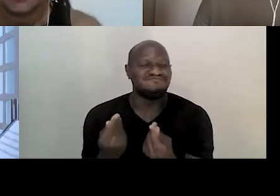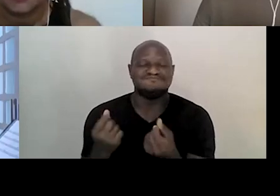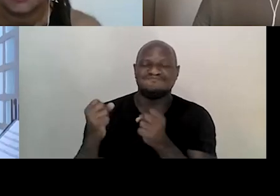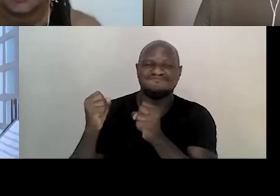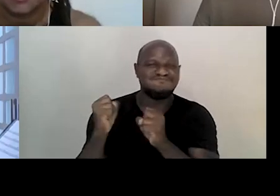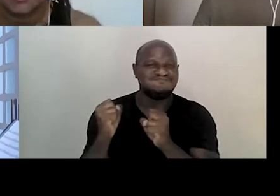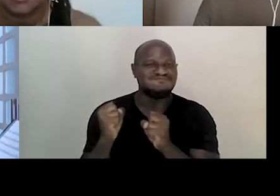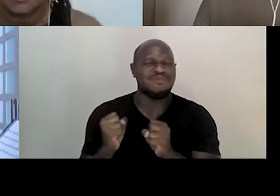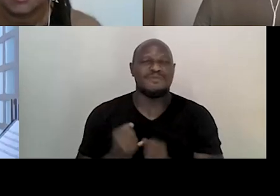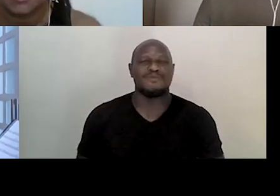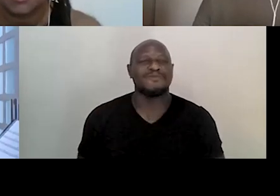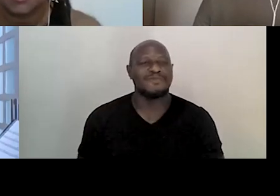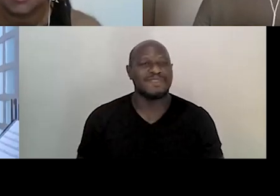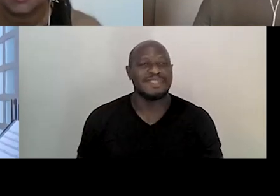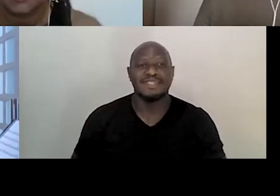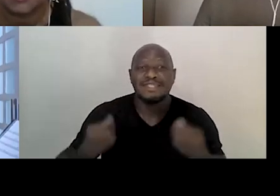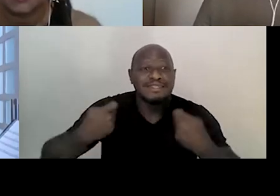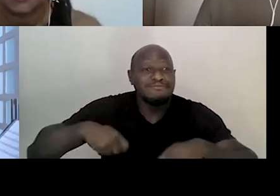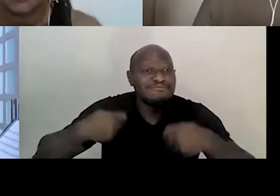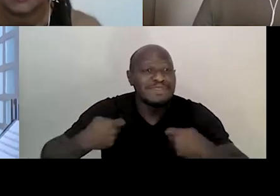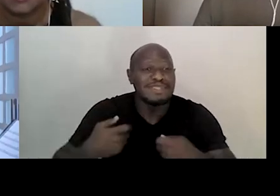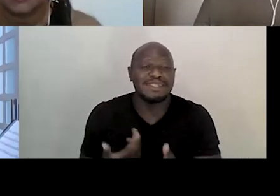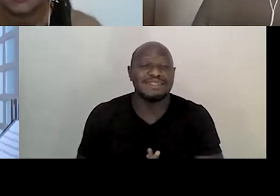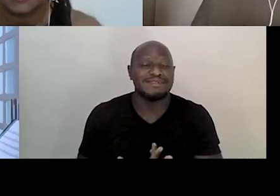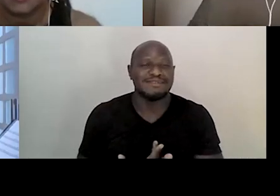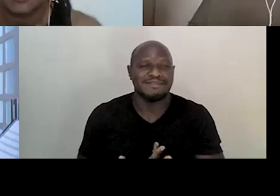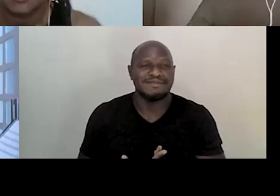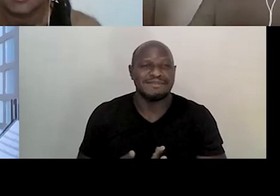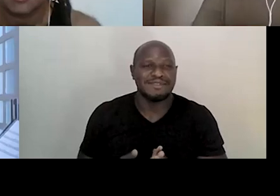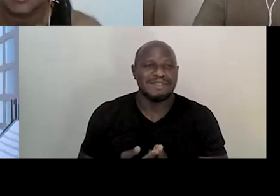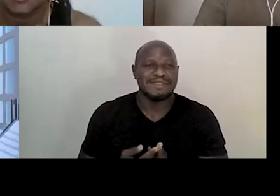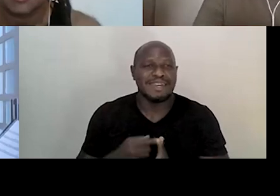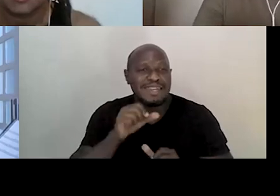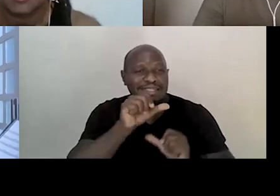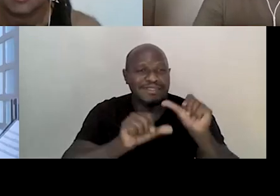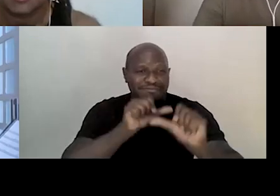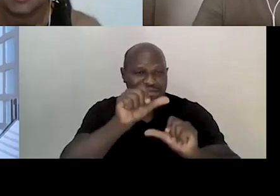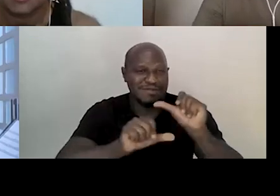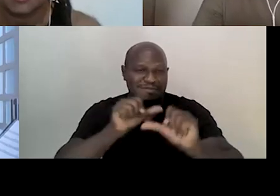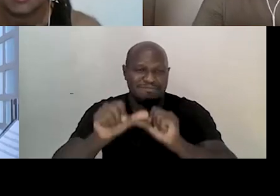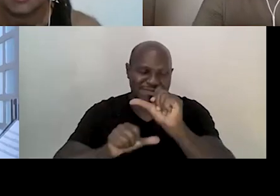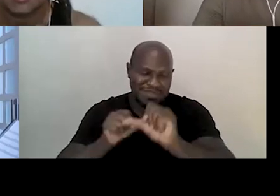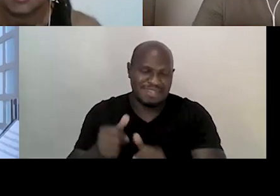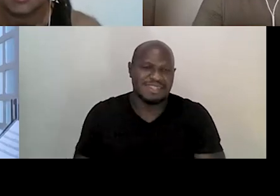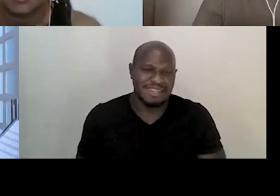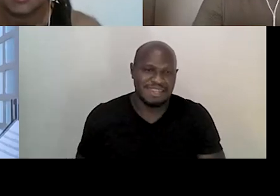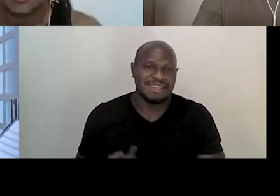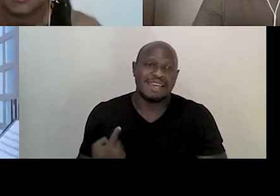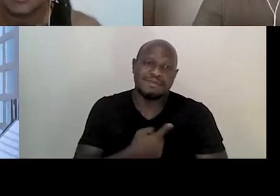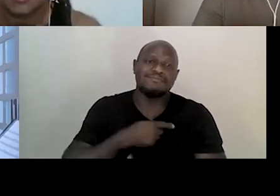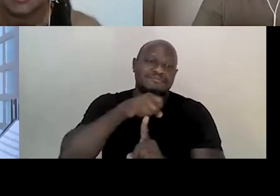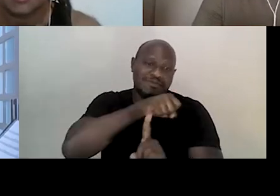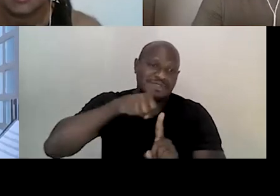e necessários para a transformação radical que a nossa sociedade